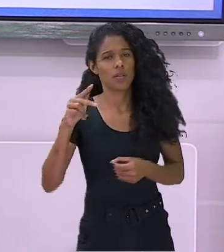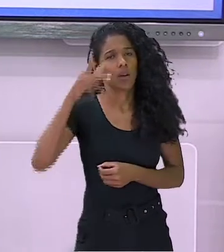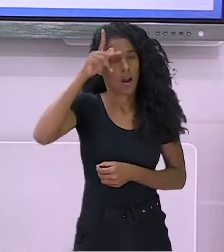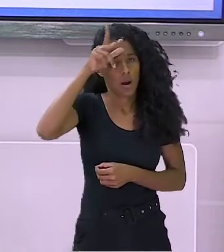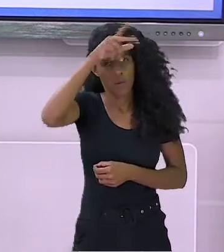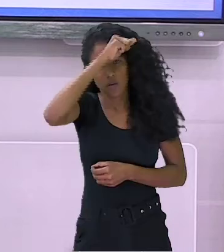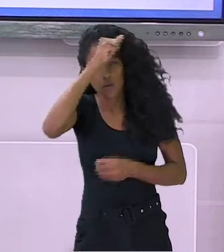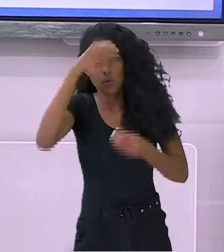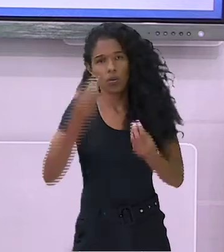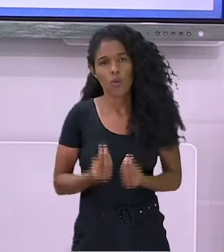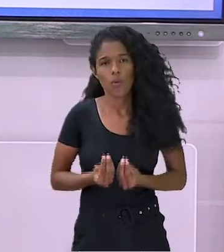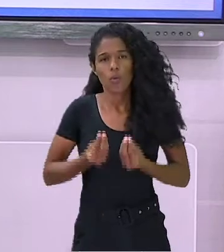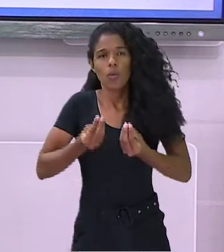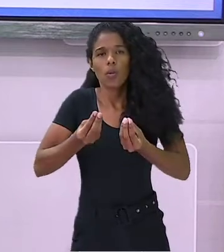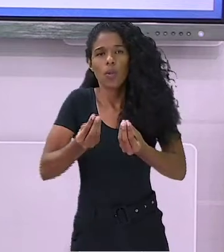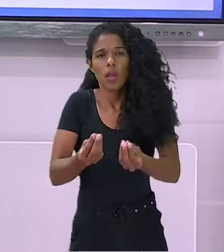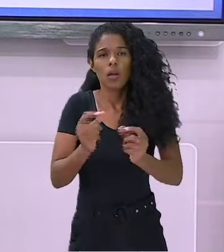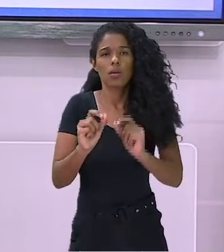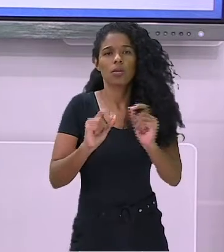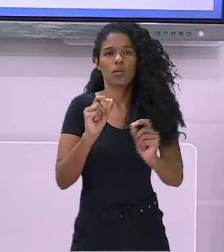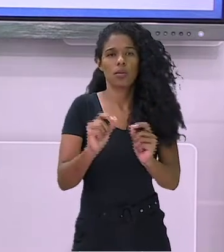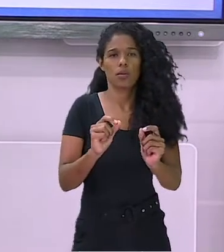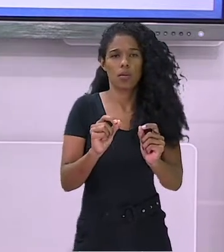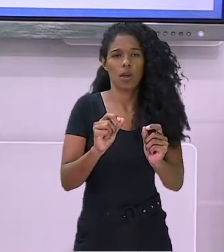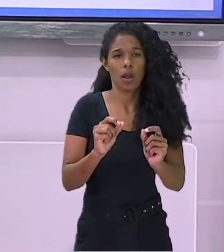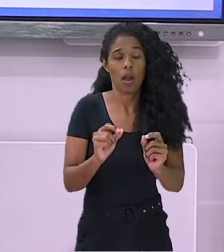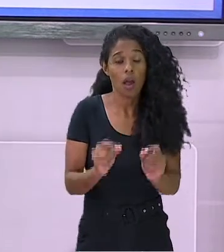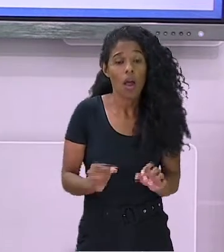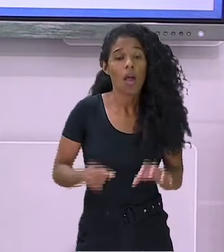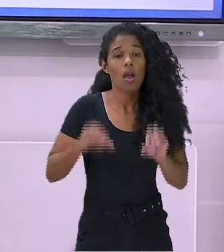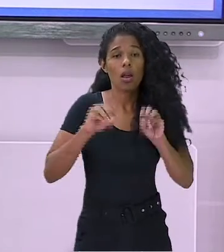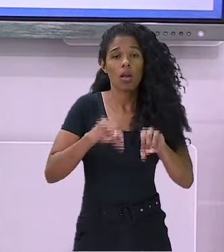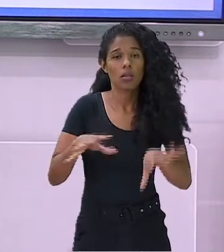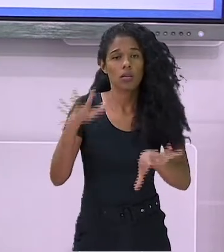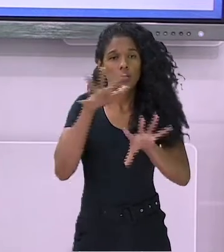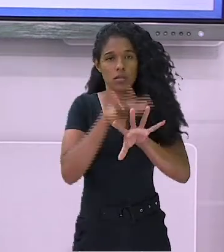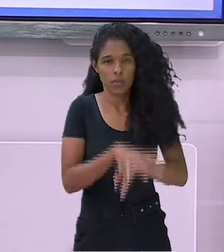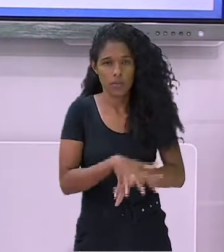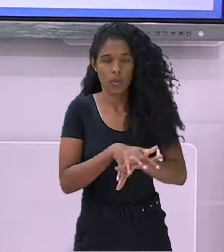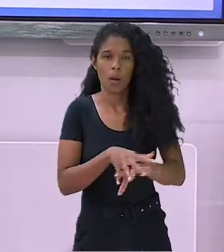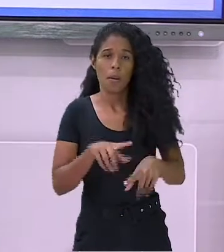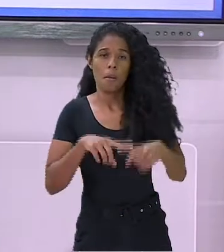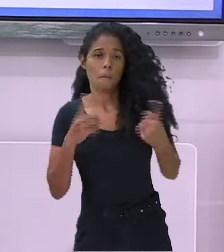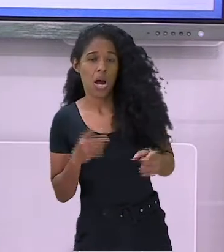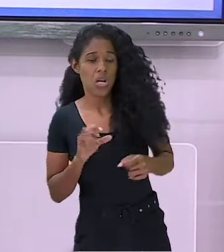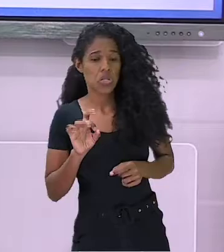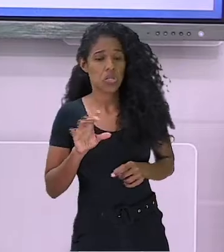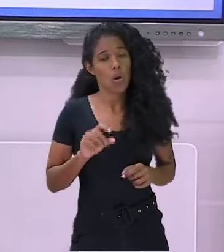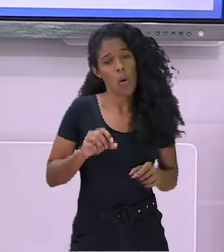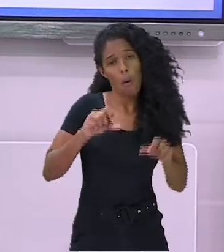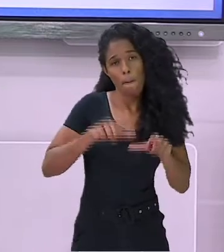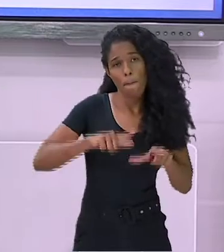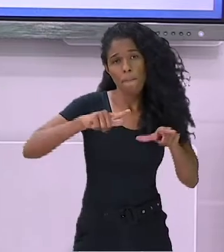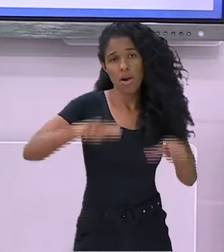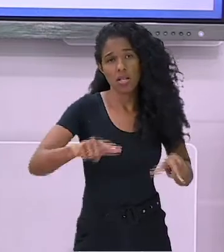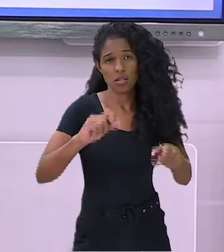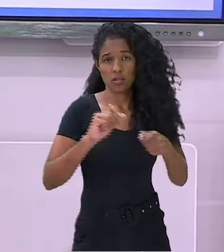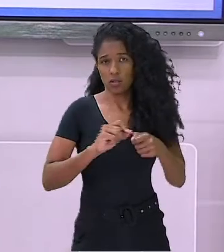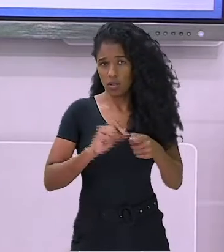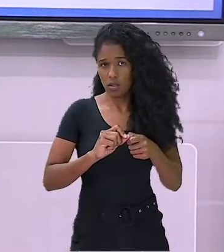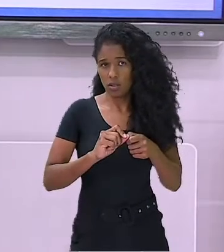escolas. Mas não basta garantir a matrícula. É necessário ofertar atividades, recursos e